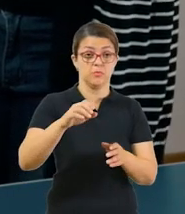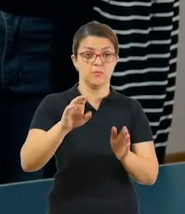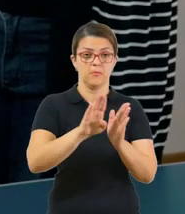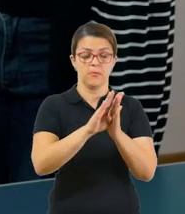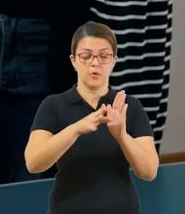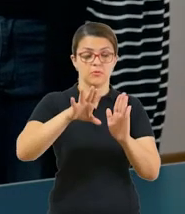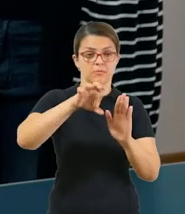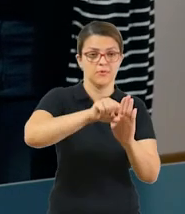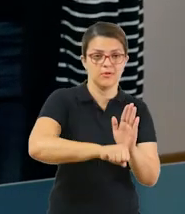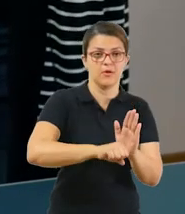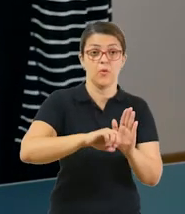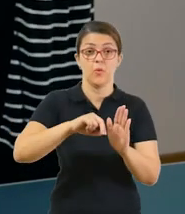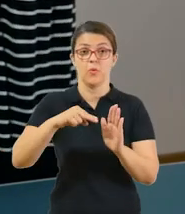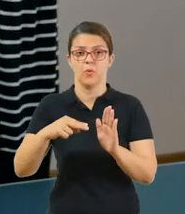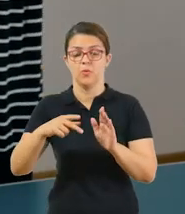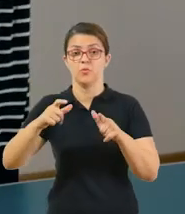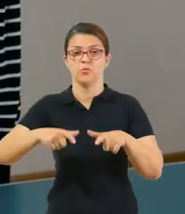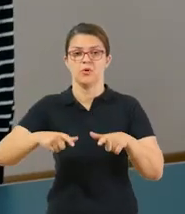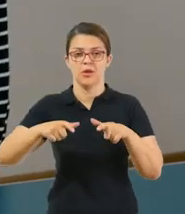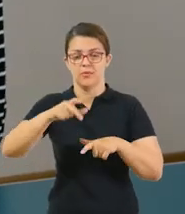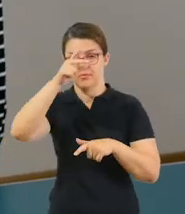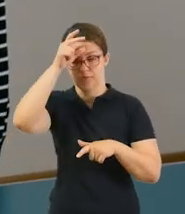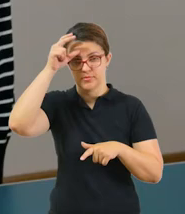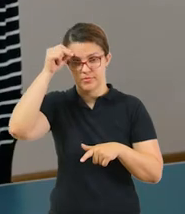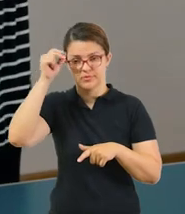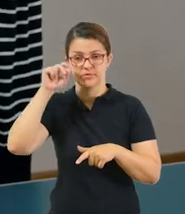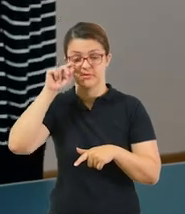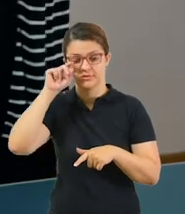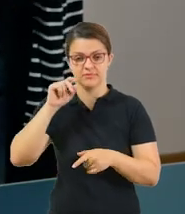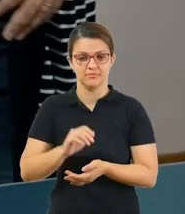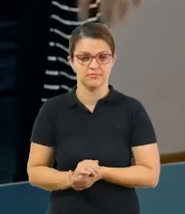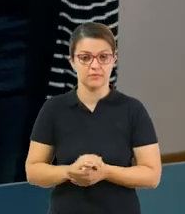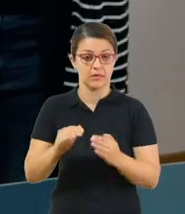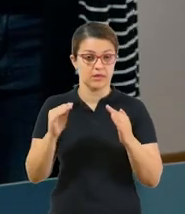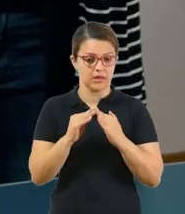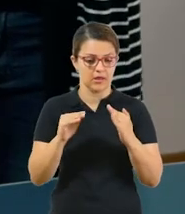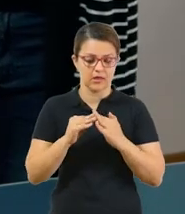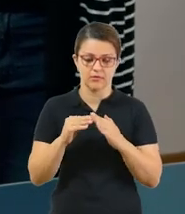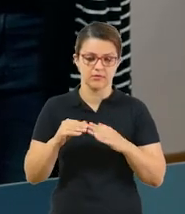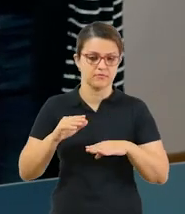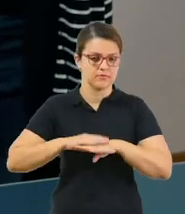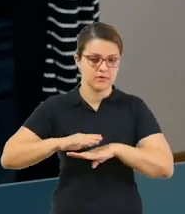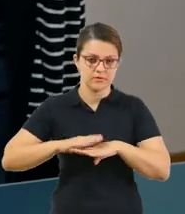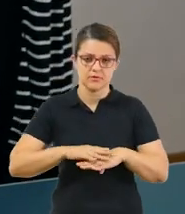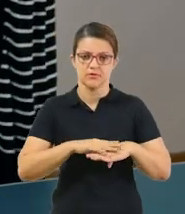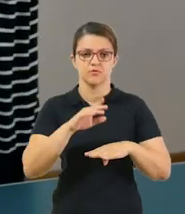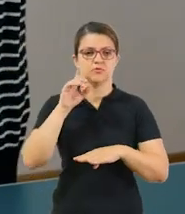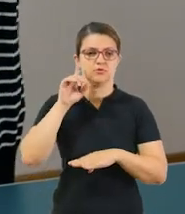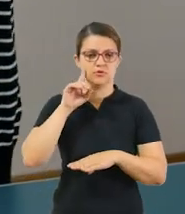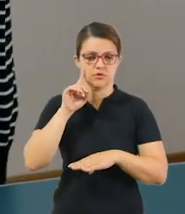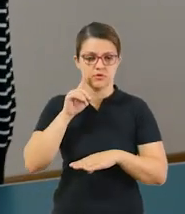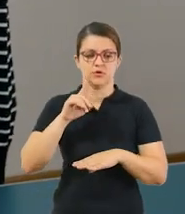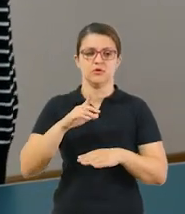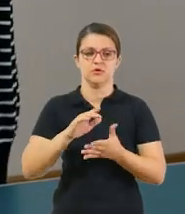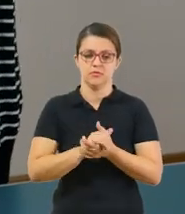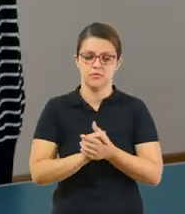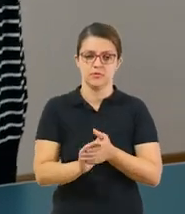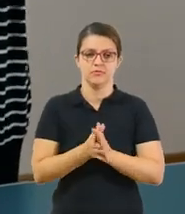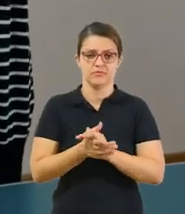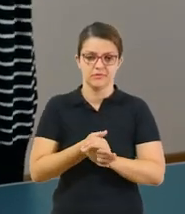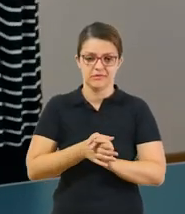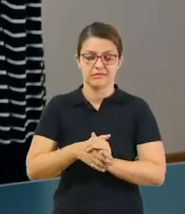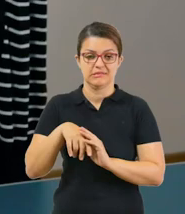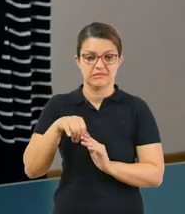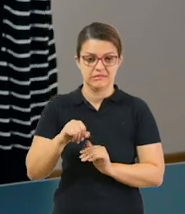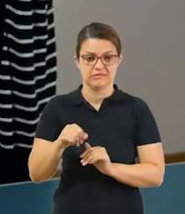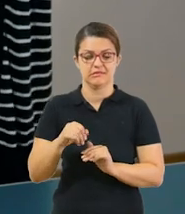e após tocar em locais públicos. Então você deve lavar as mãos, estando na sua casa, fazendo as coisas diárias da sua